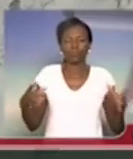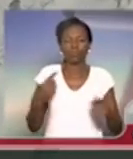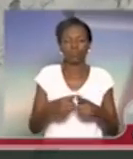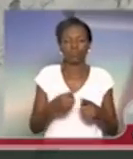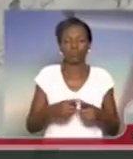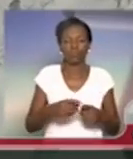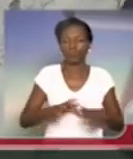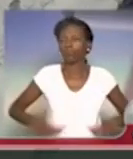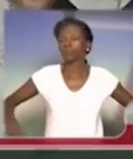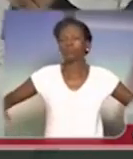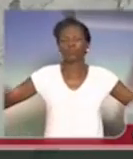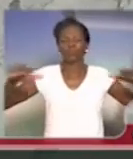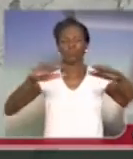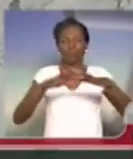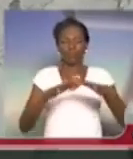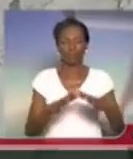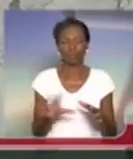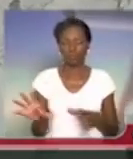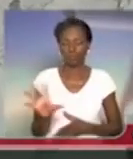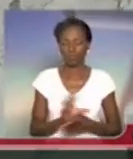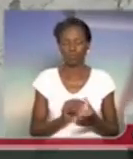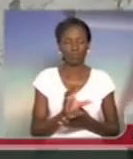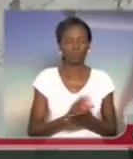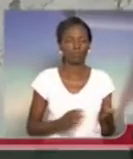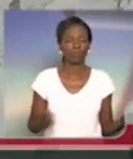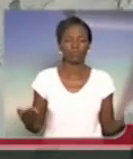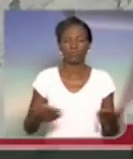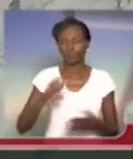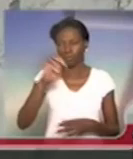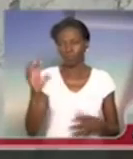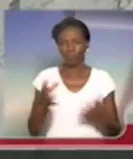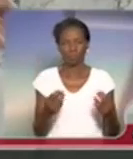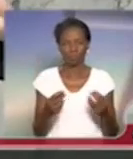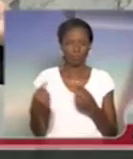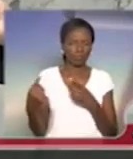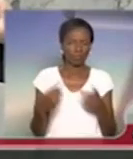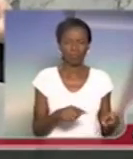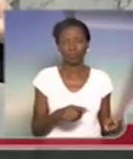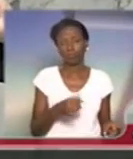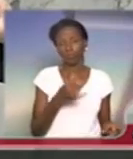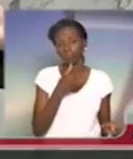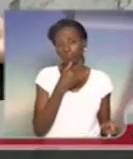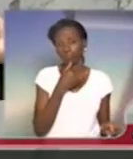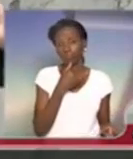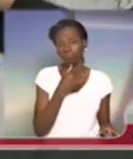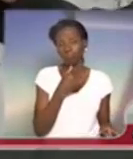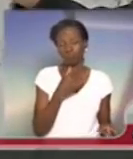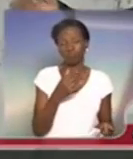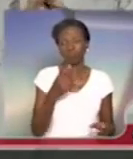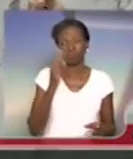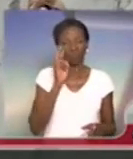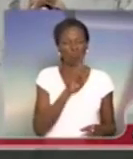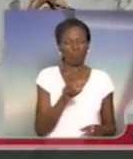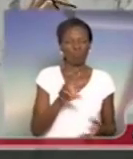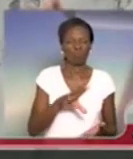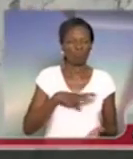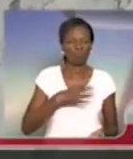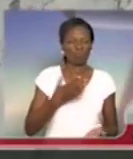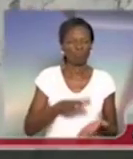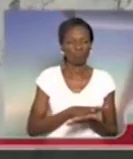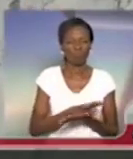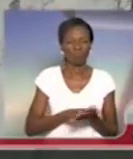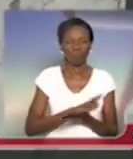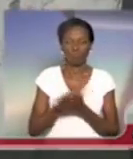reação generalizada. Hoje, no Estado, as pessoas estão contra. Infelizmente, eu vejo a omissão covarde